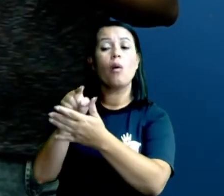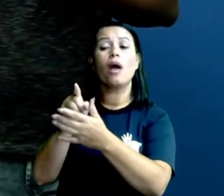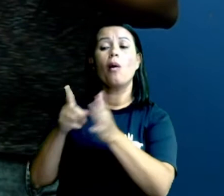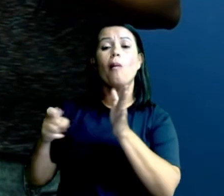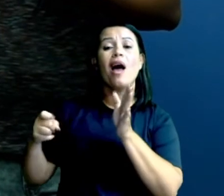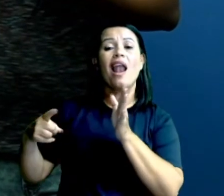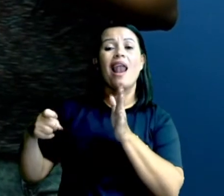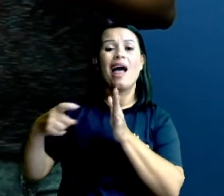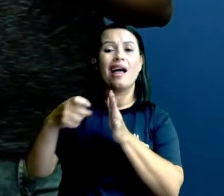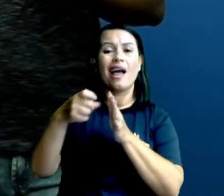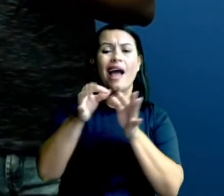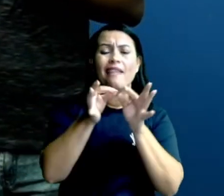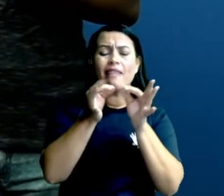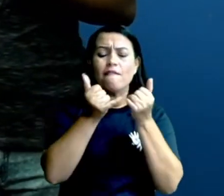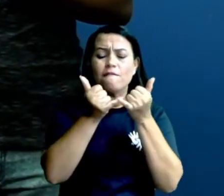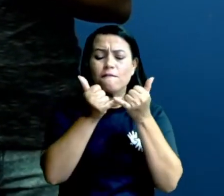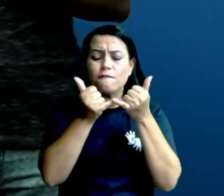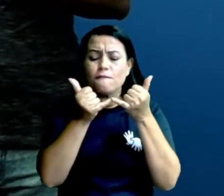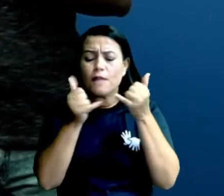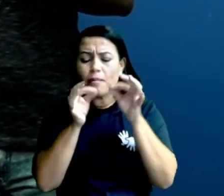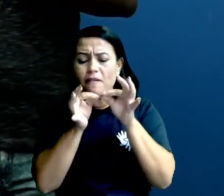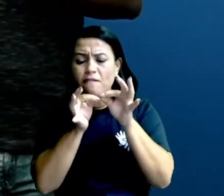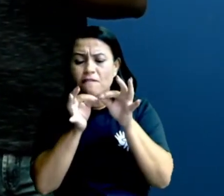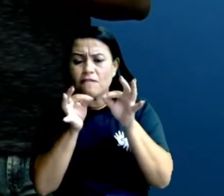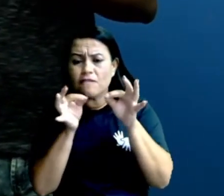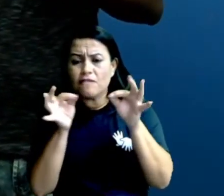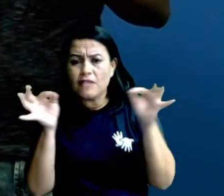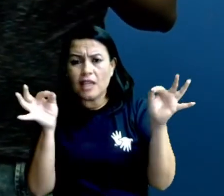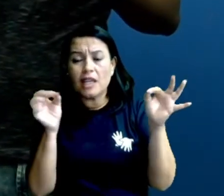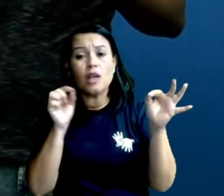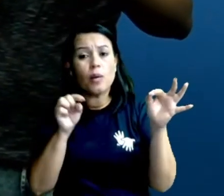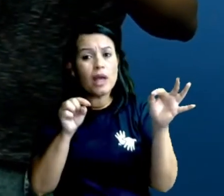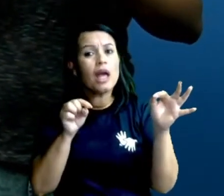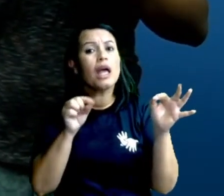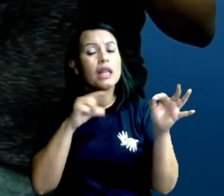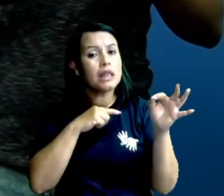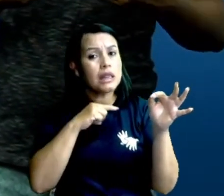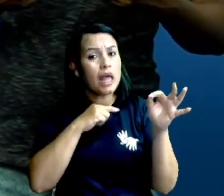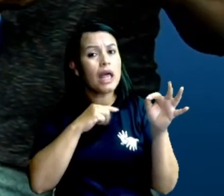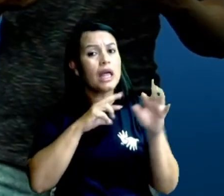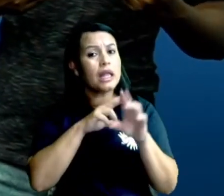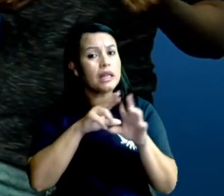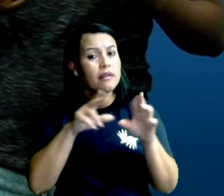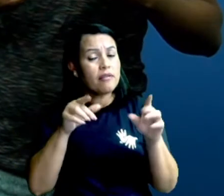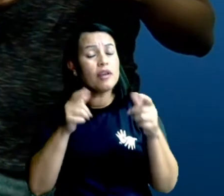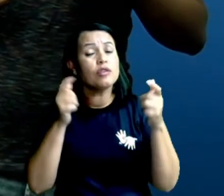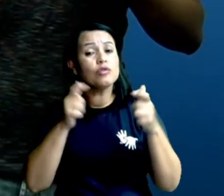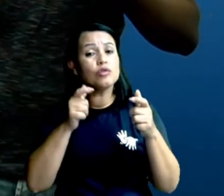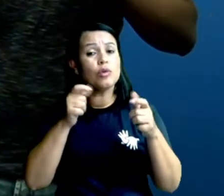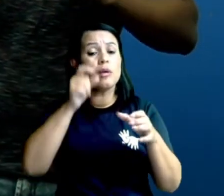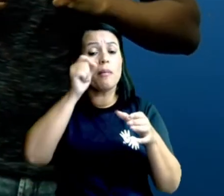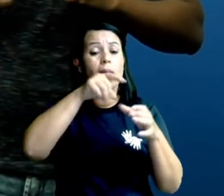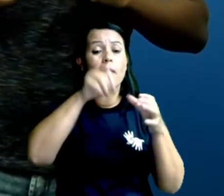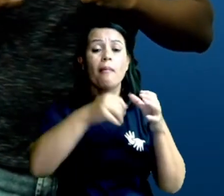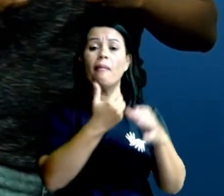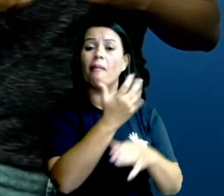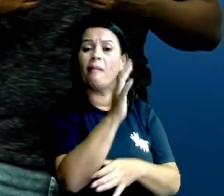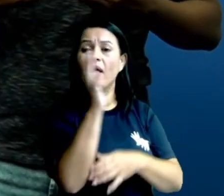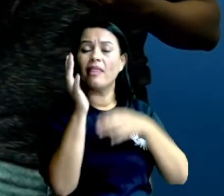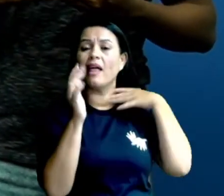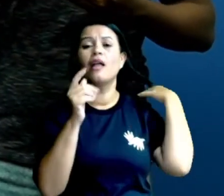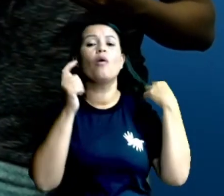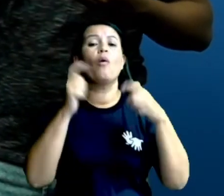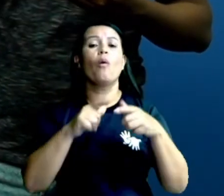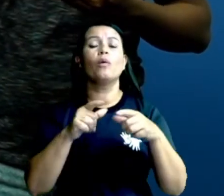uma fibra muito fina, que é a seda, em que ela é cultivada na sericultura, a cultura de bicho da